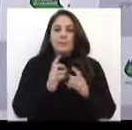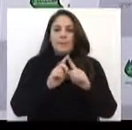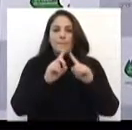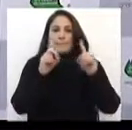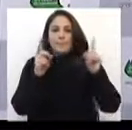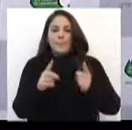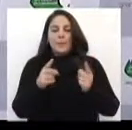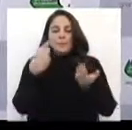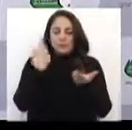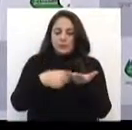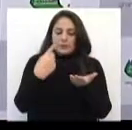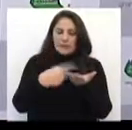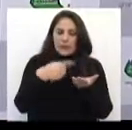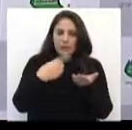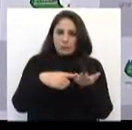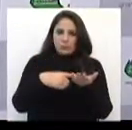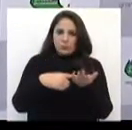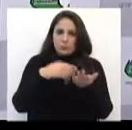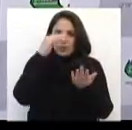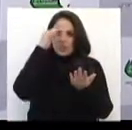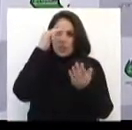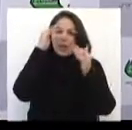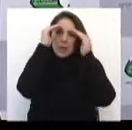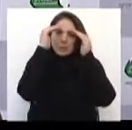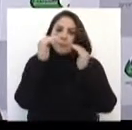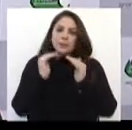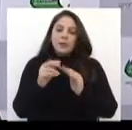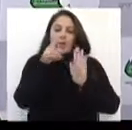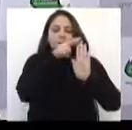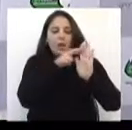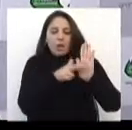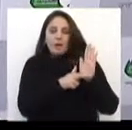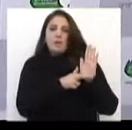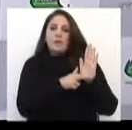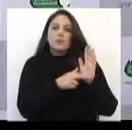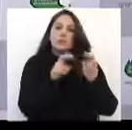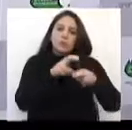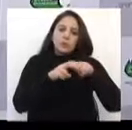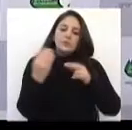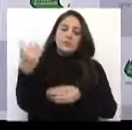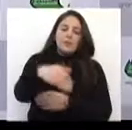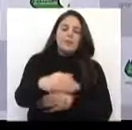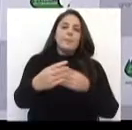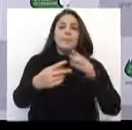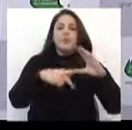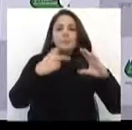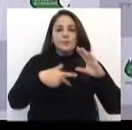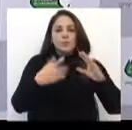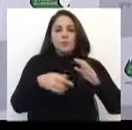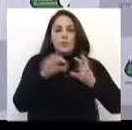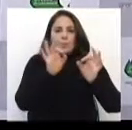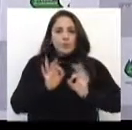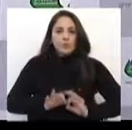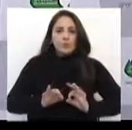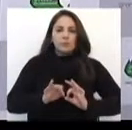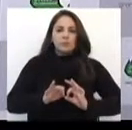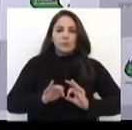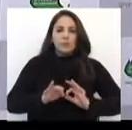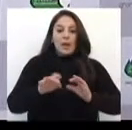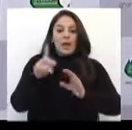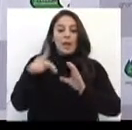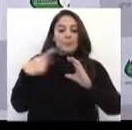compromisso, com regramento. E é por isso que vem para a Câmara de Vereadores um projeto que trata disso. A Câmara vai